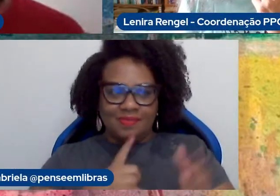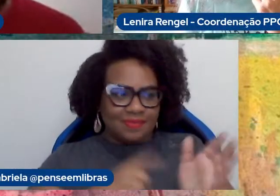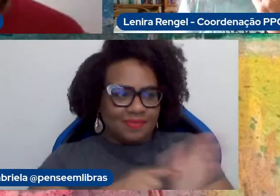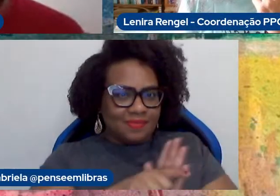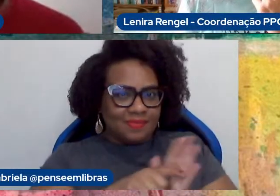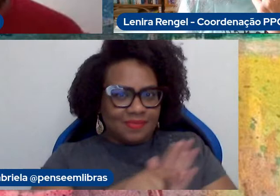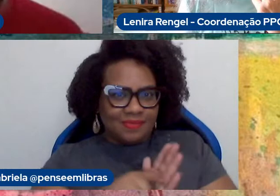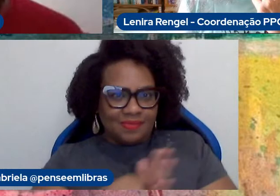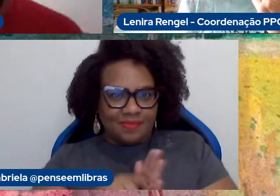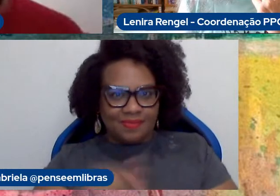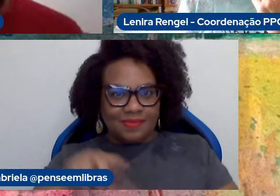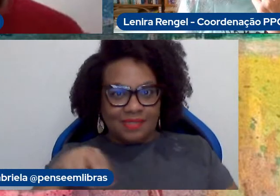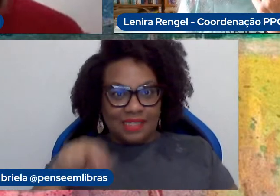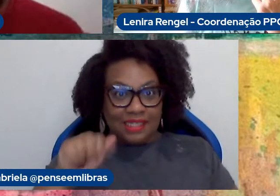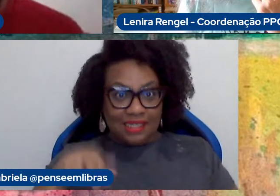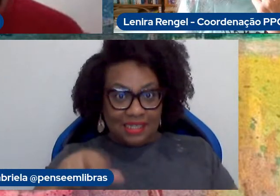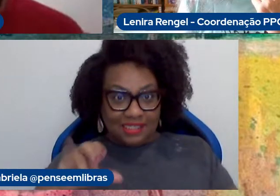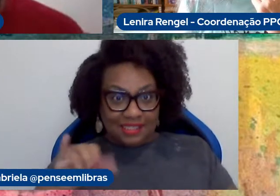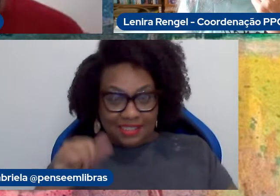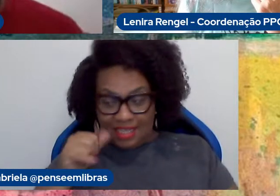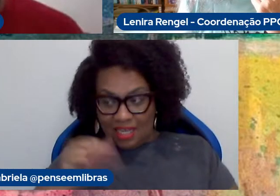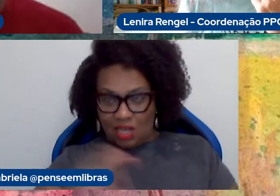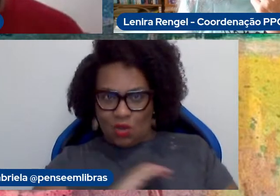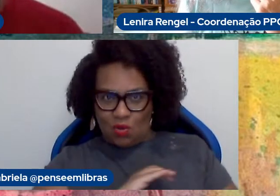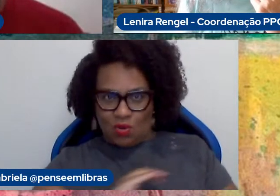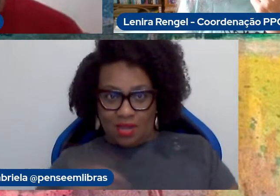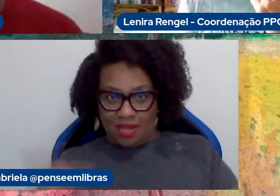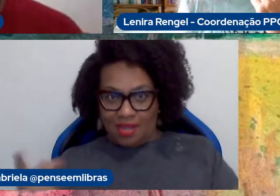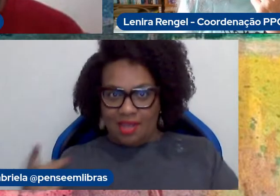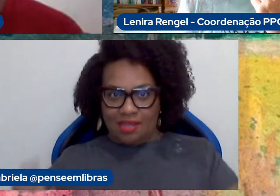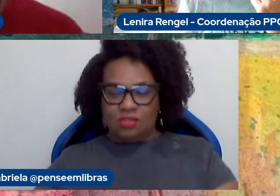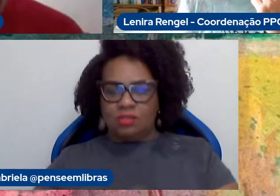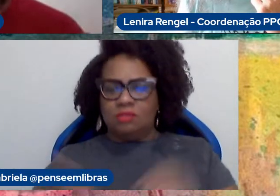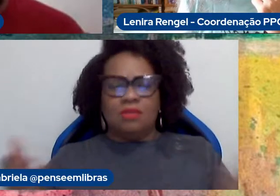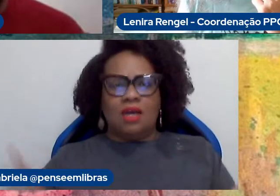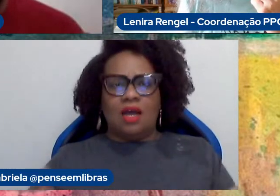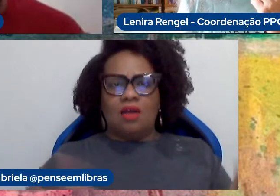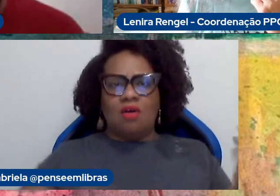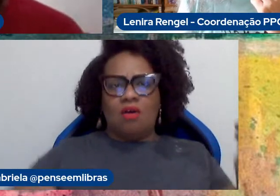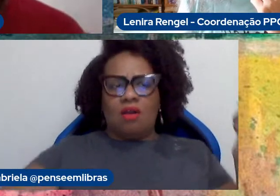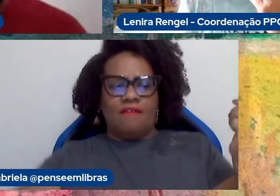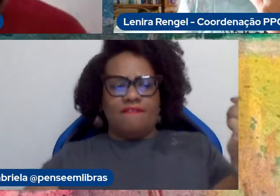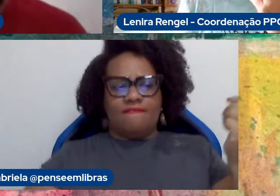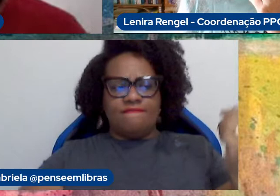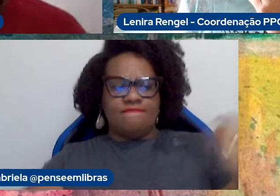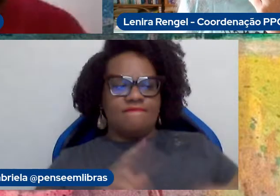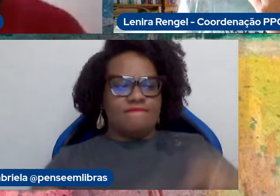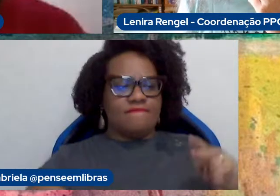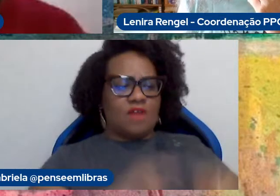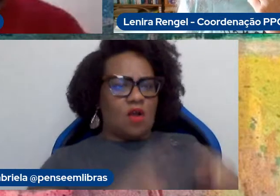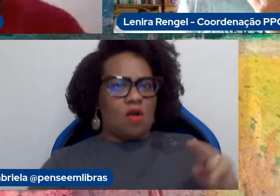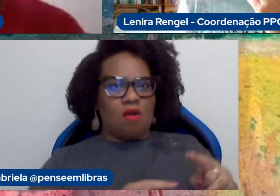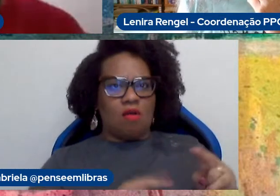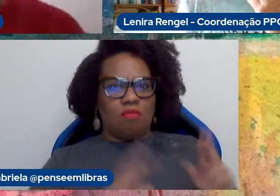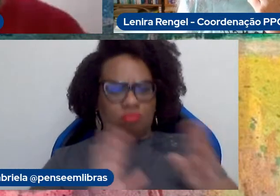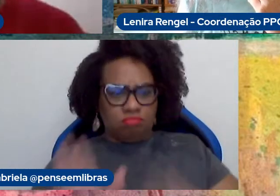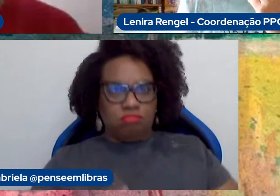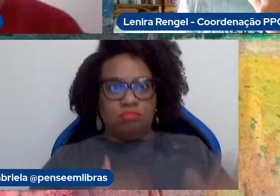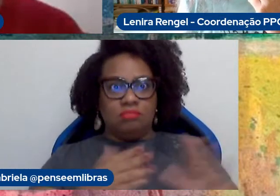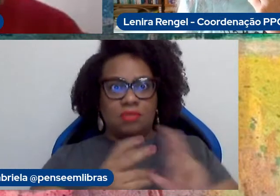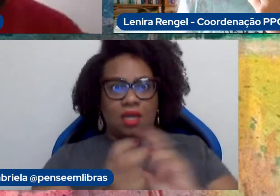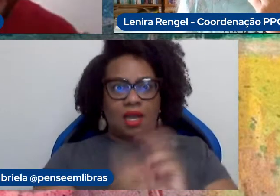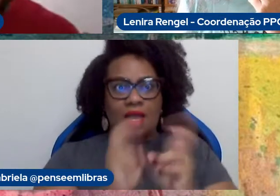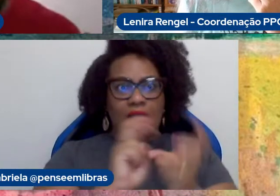faz isso direto, então ela fala agora é forró, agora é capoeira, e é um desafio